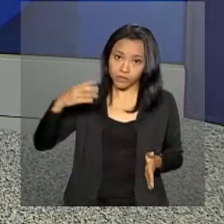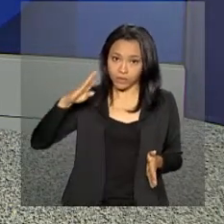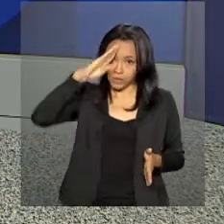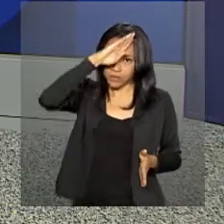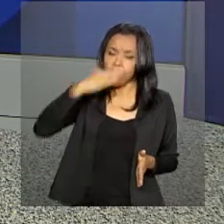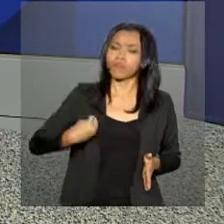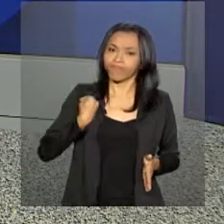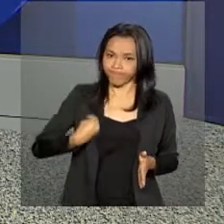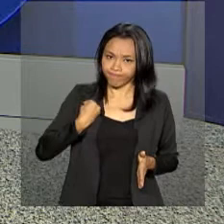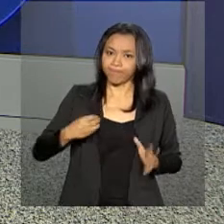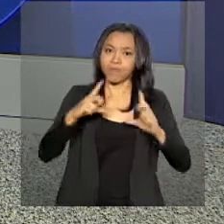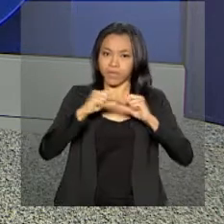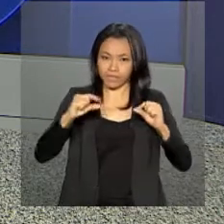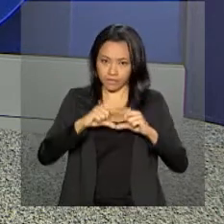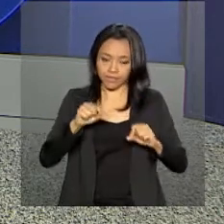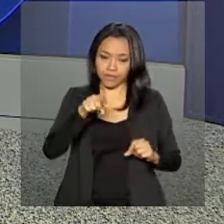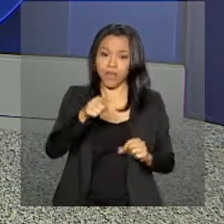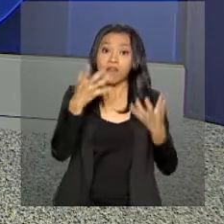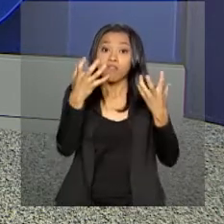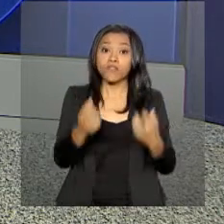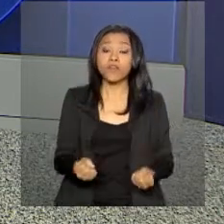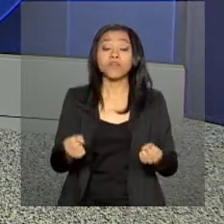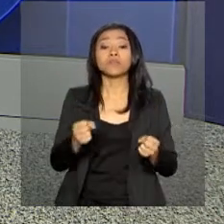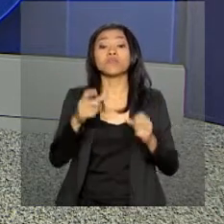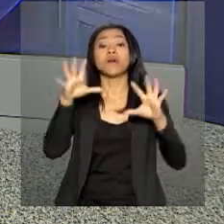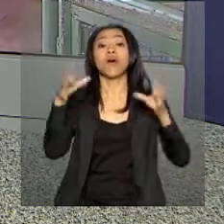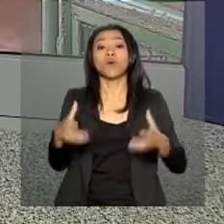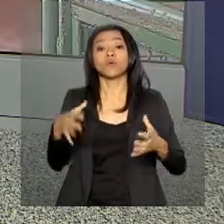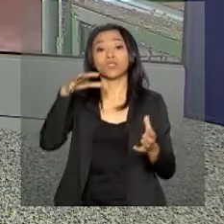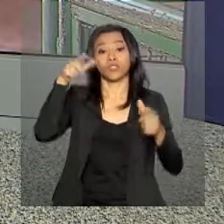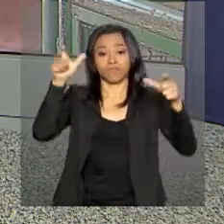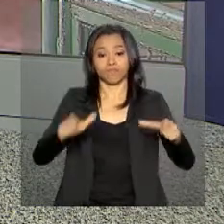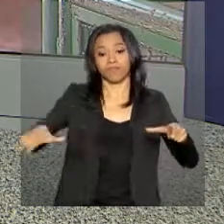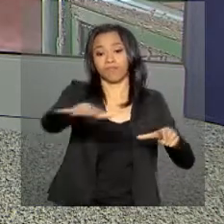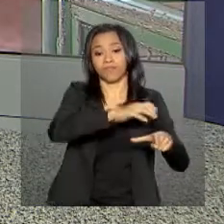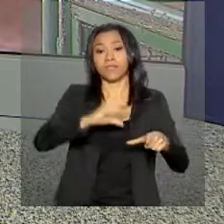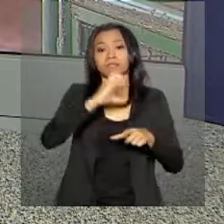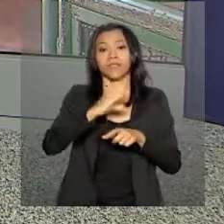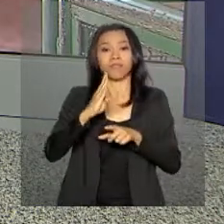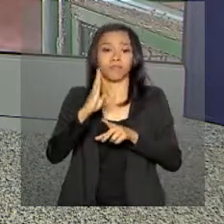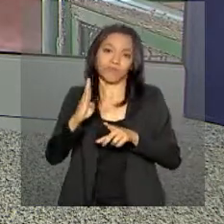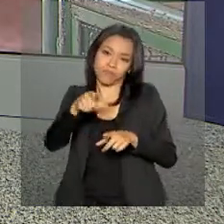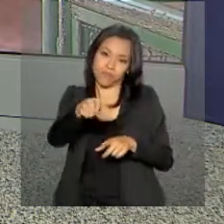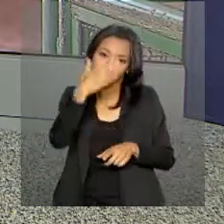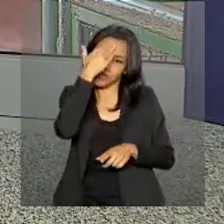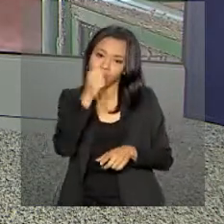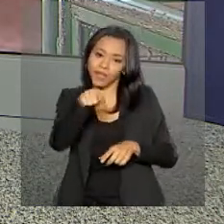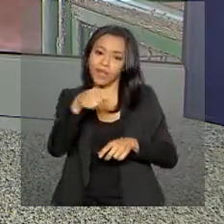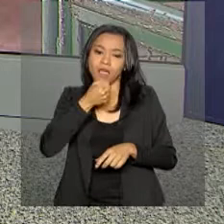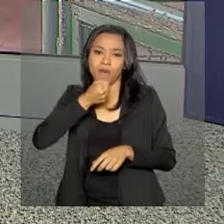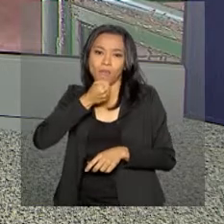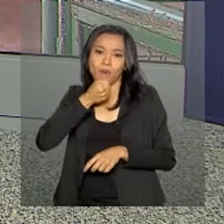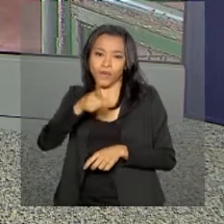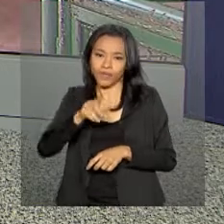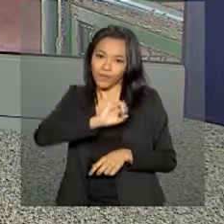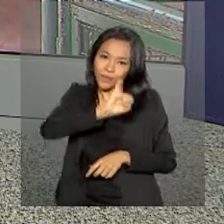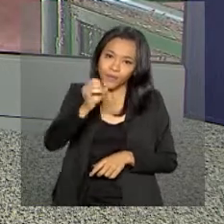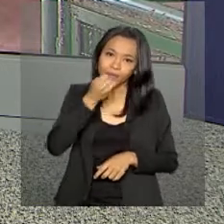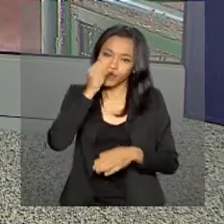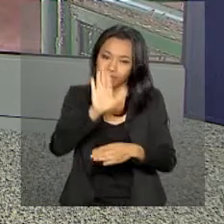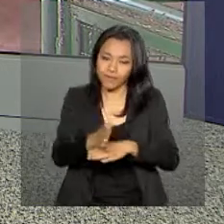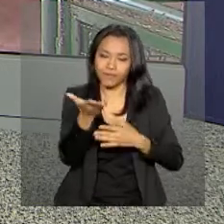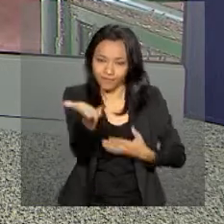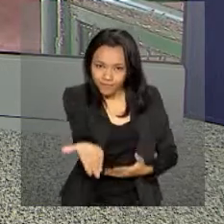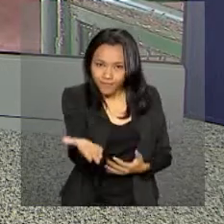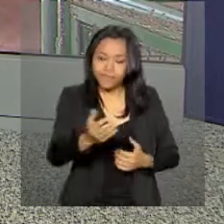Brasília. Vamos então ao vivo ao Centro Cultural Banco do Brasil, onde funciona o governo de transição, conversar com a repórter Luana Karen. Oi Luana, boa tarde